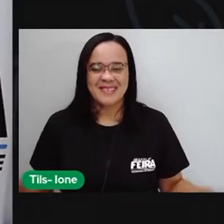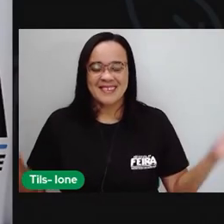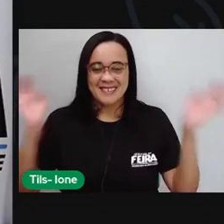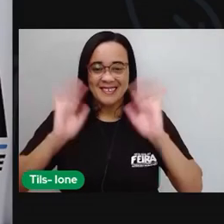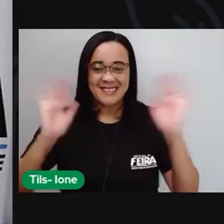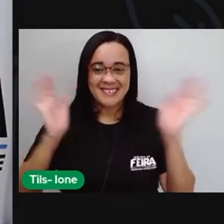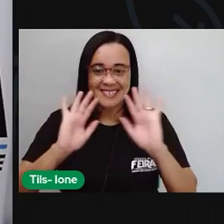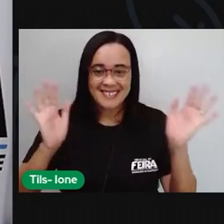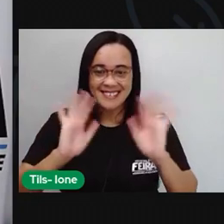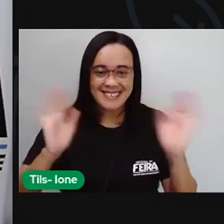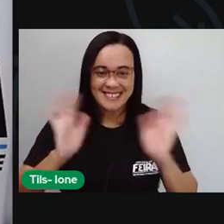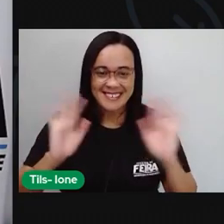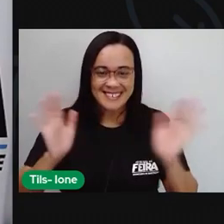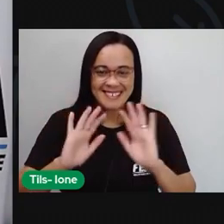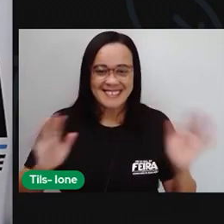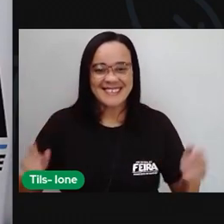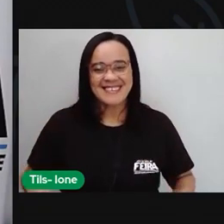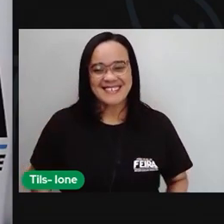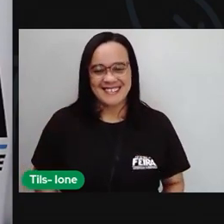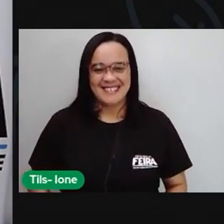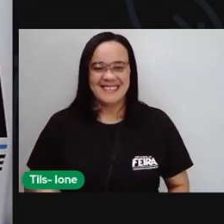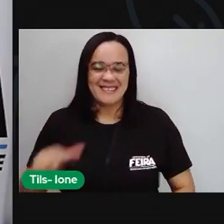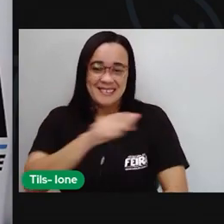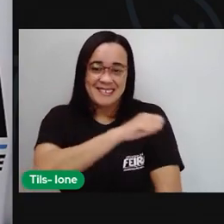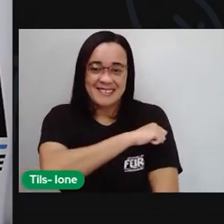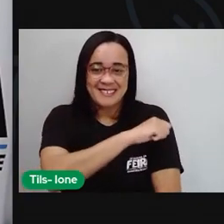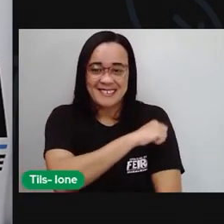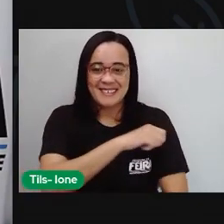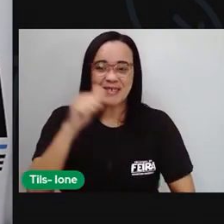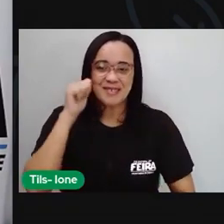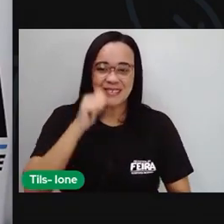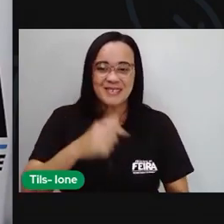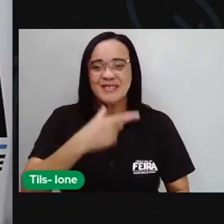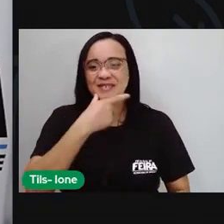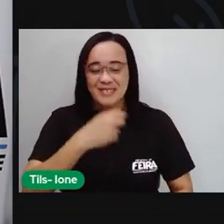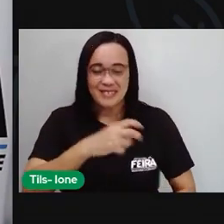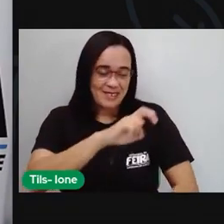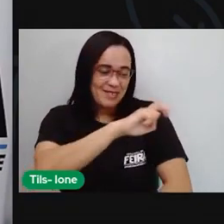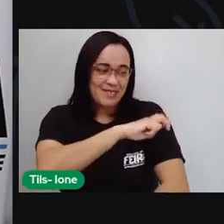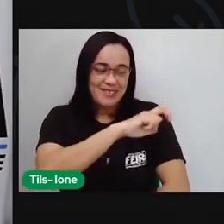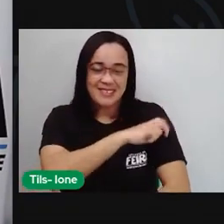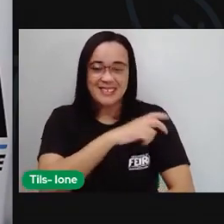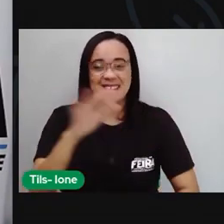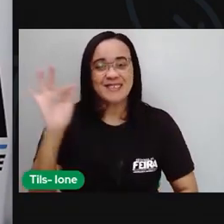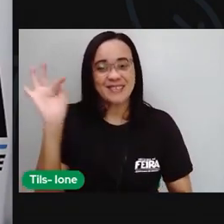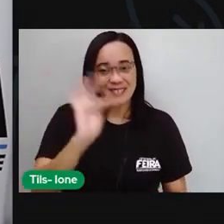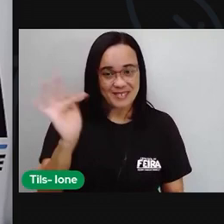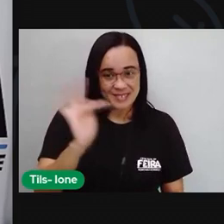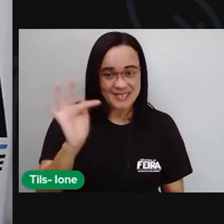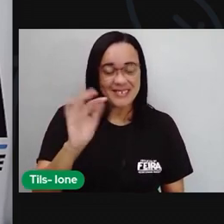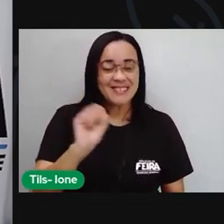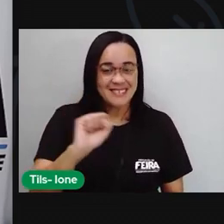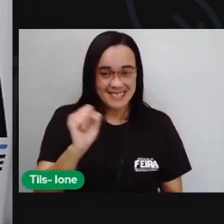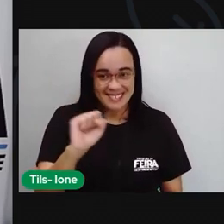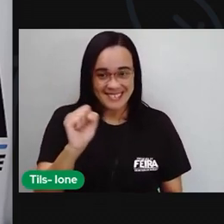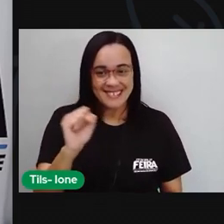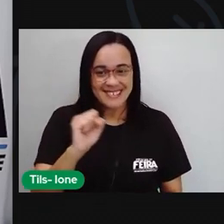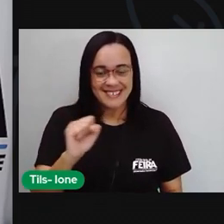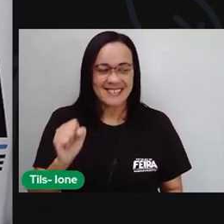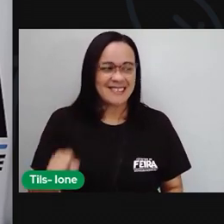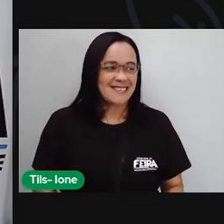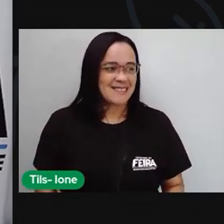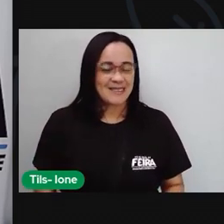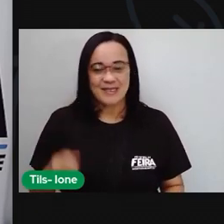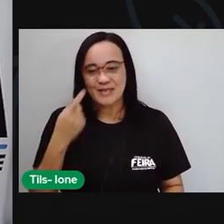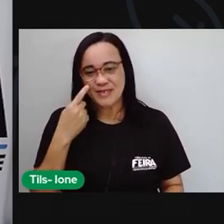Olá! E aí, meninos e meninas do quinto ano de Feira de Santana? Olha só